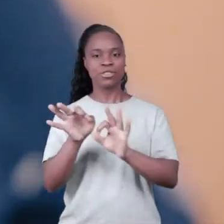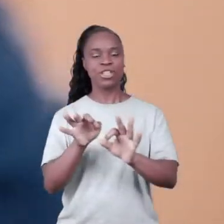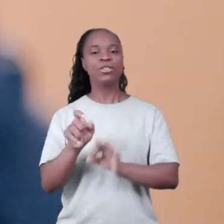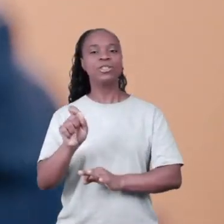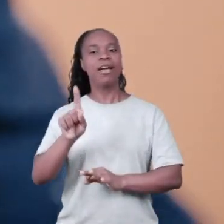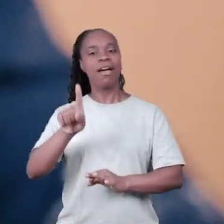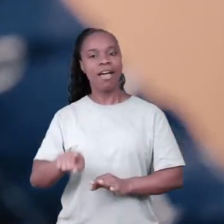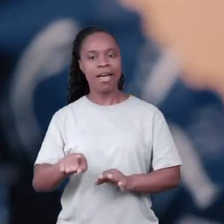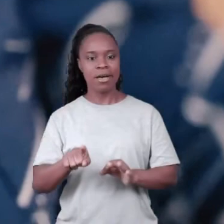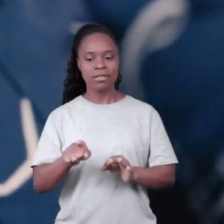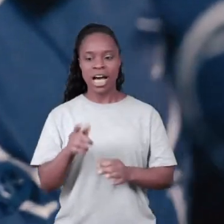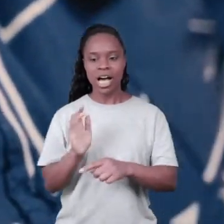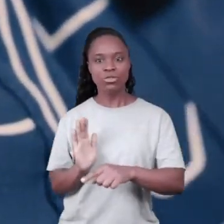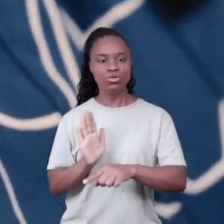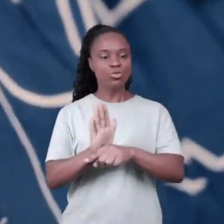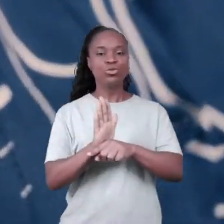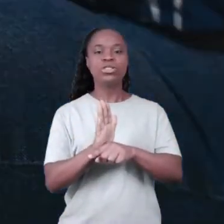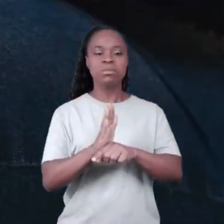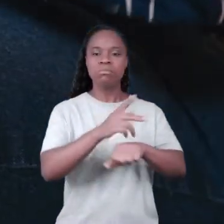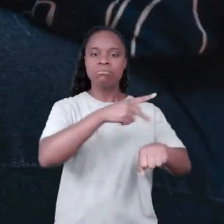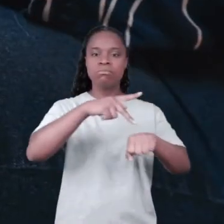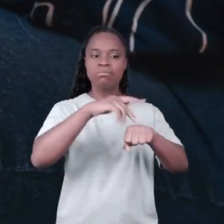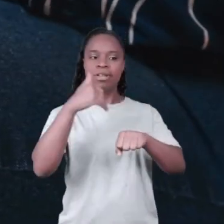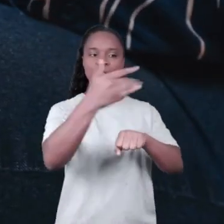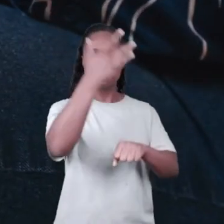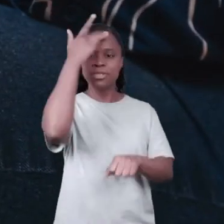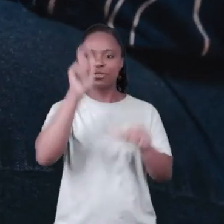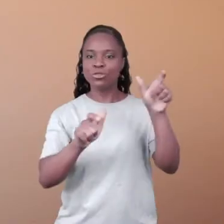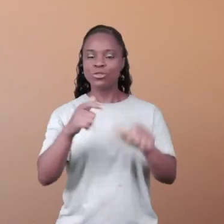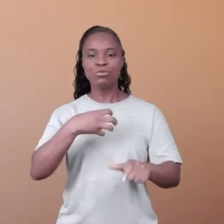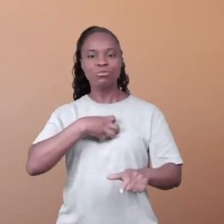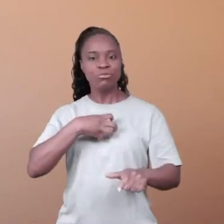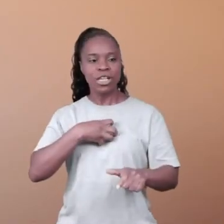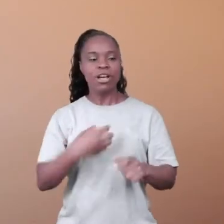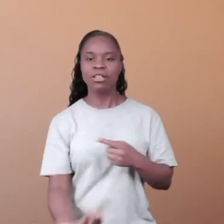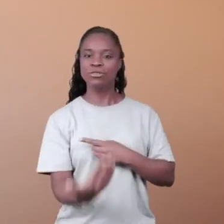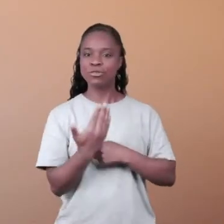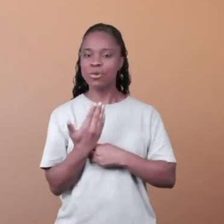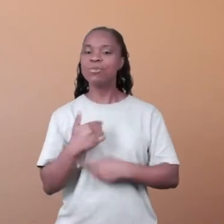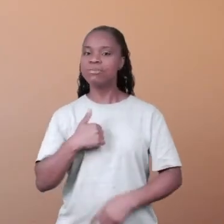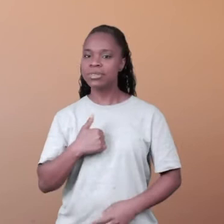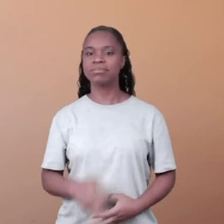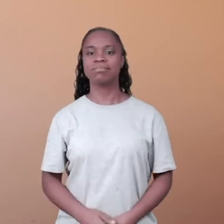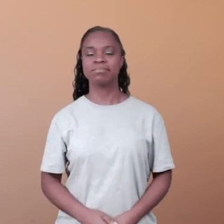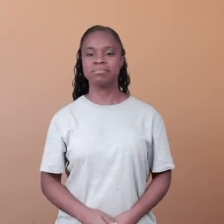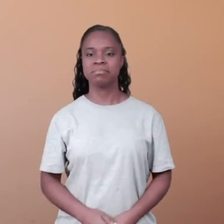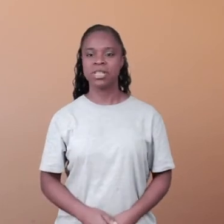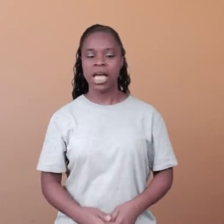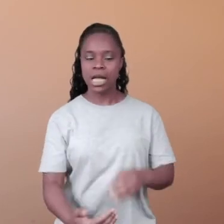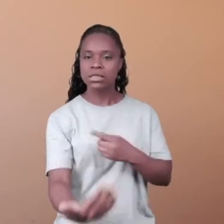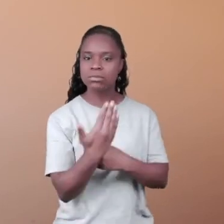eles fazem um projeto que abraça os estrangeiros de forma a orientá-los. Então, foi isso que aconteceu comigo.